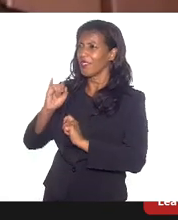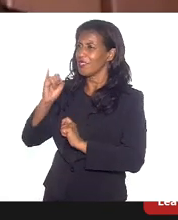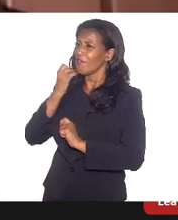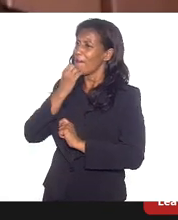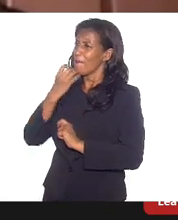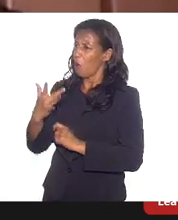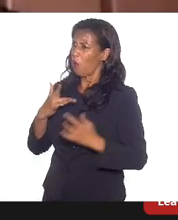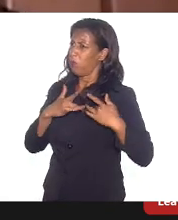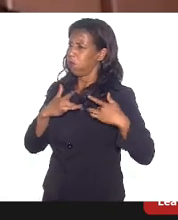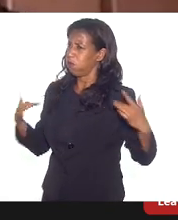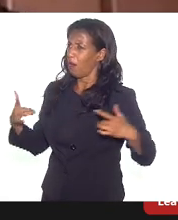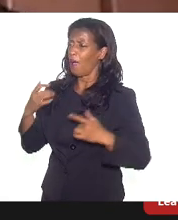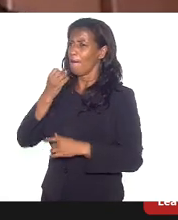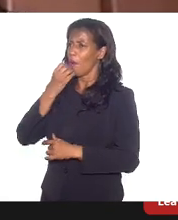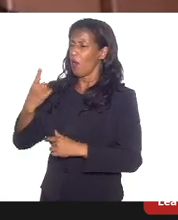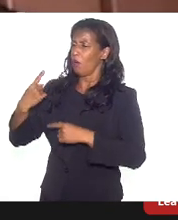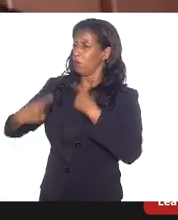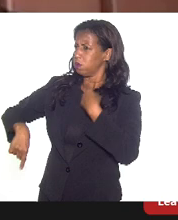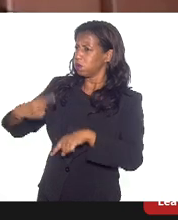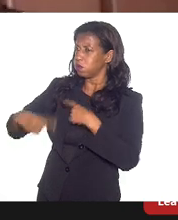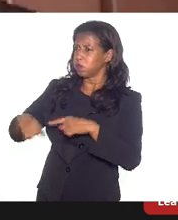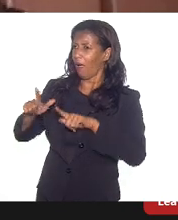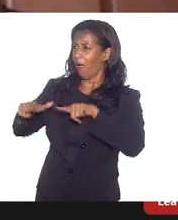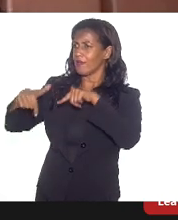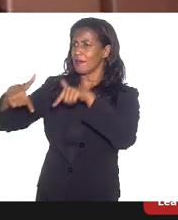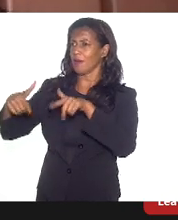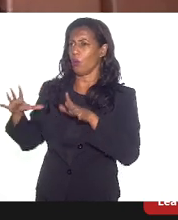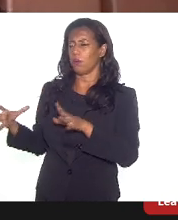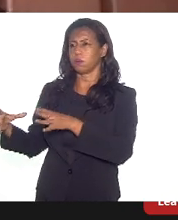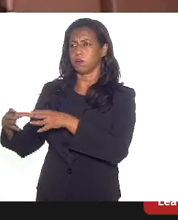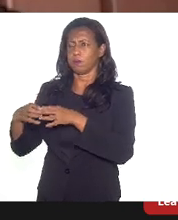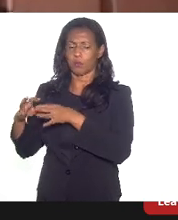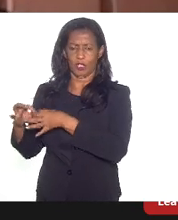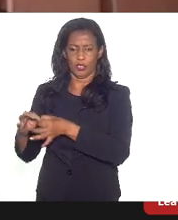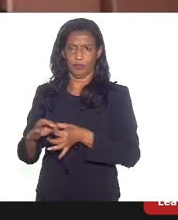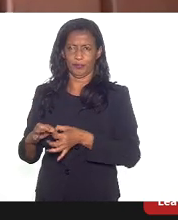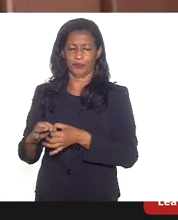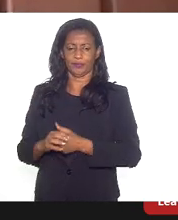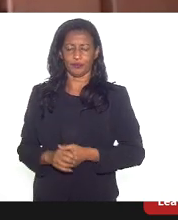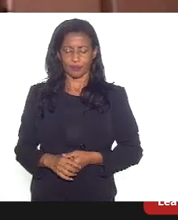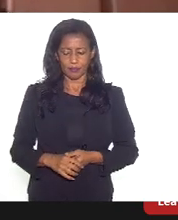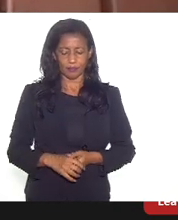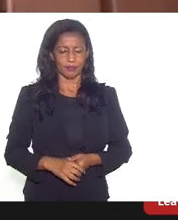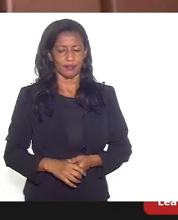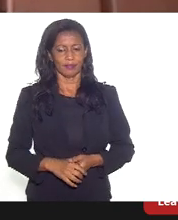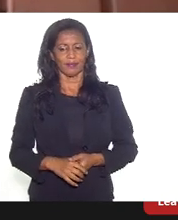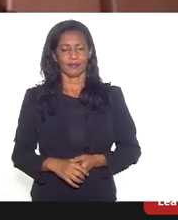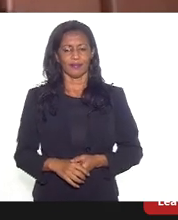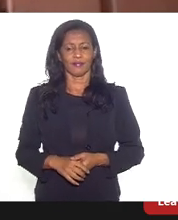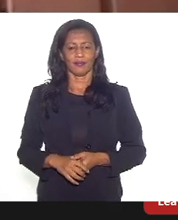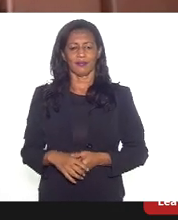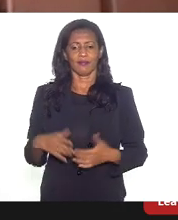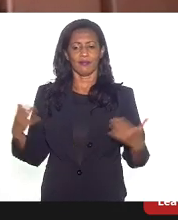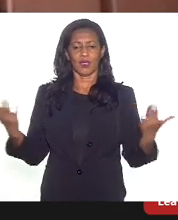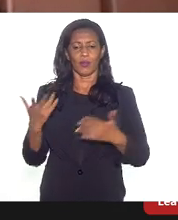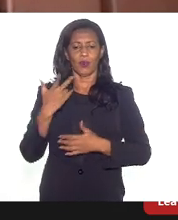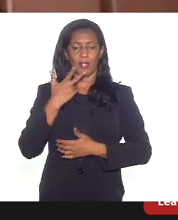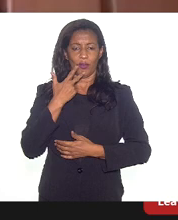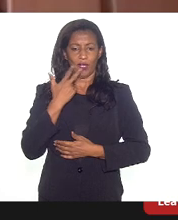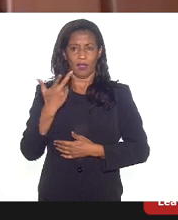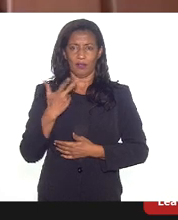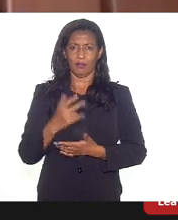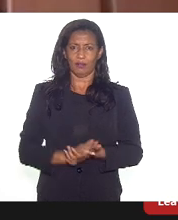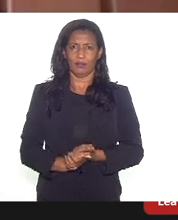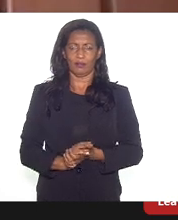vontade, vontade política e ação coletiva. Bom, dito isso, eu quero passar já